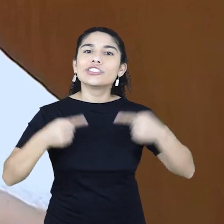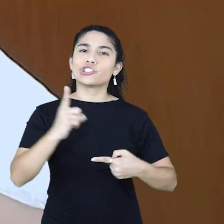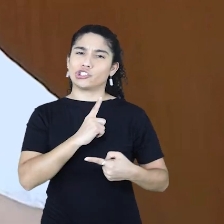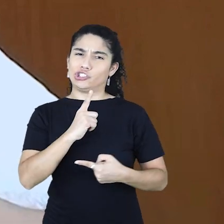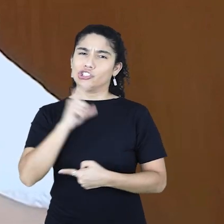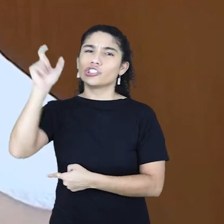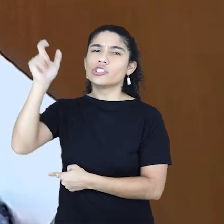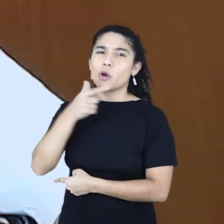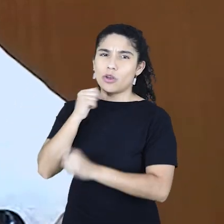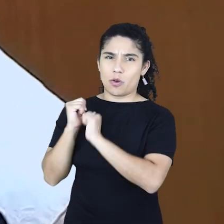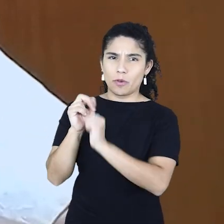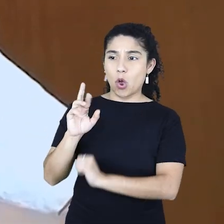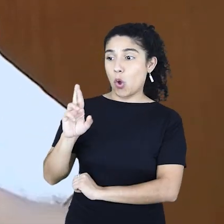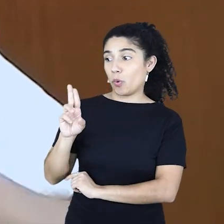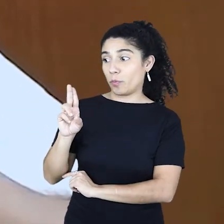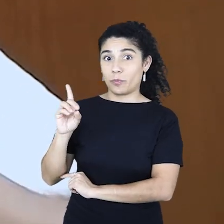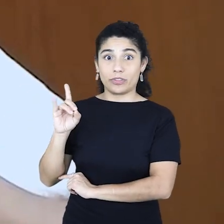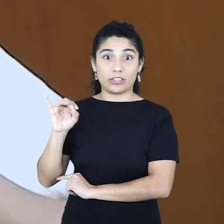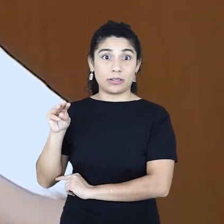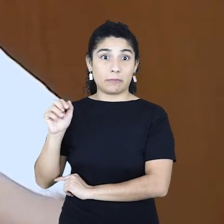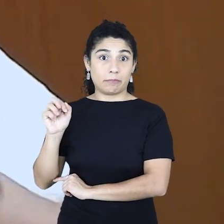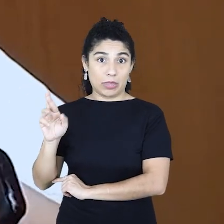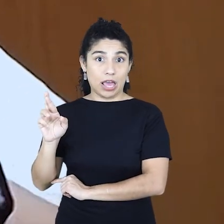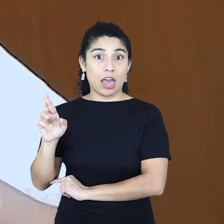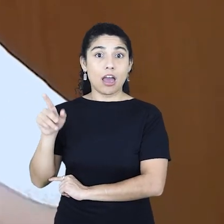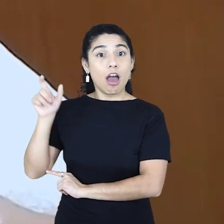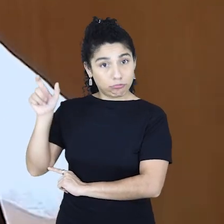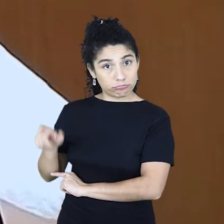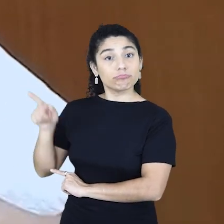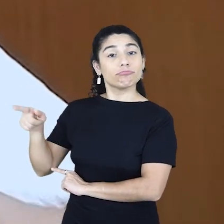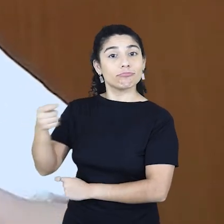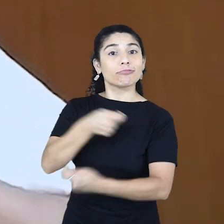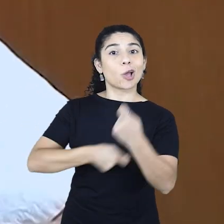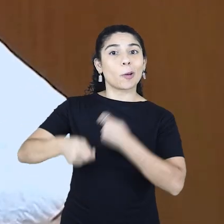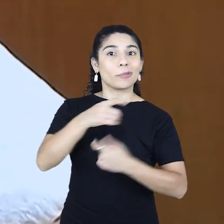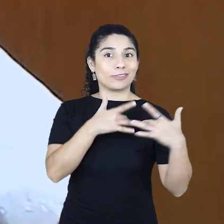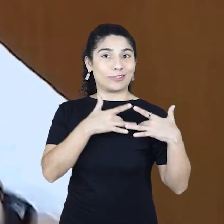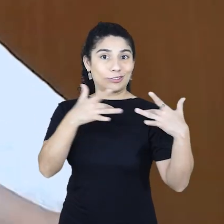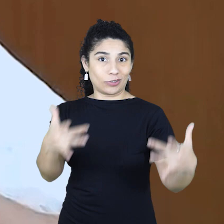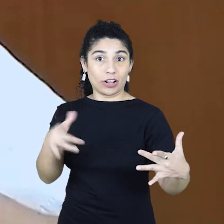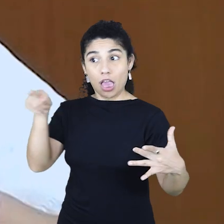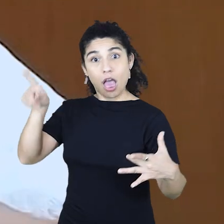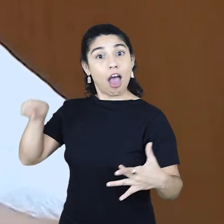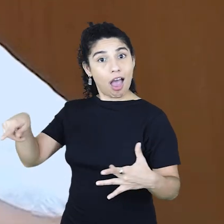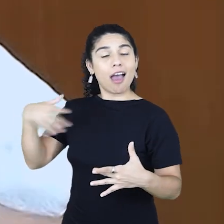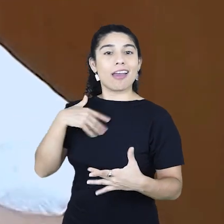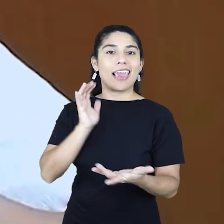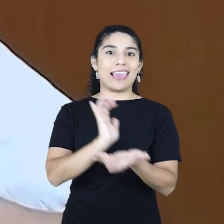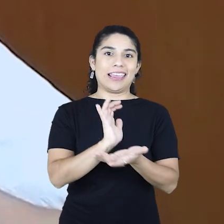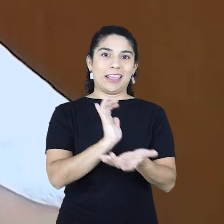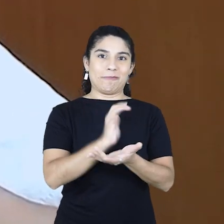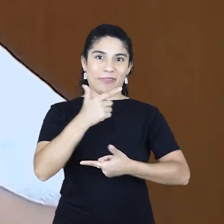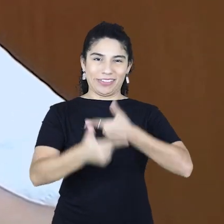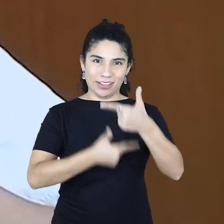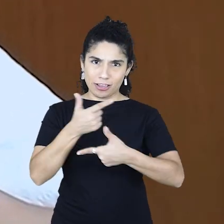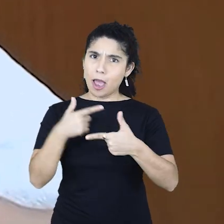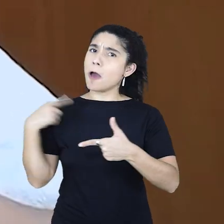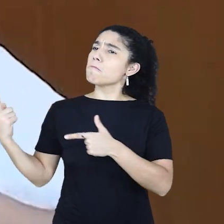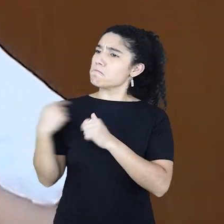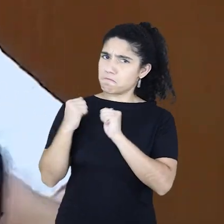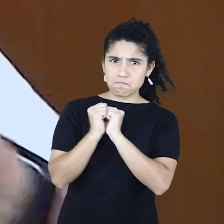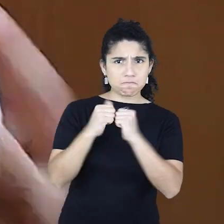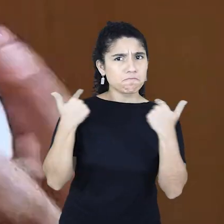companheiro, o Rudimar Romancini, que é da economia solidária. E ele era da minha equipe. Então,